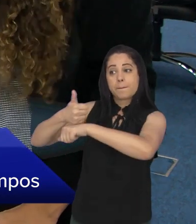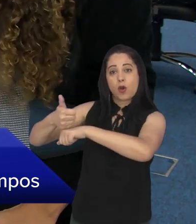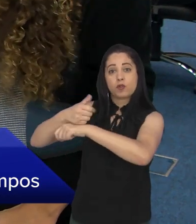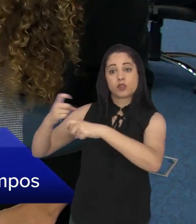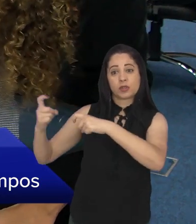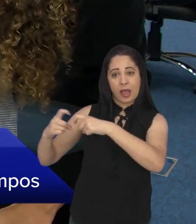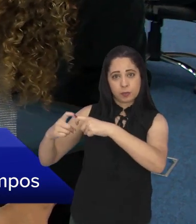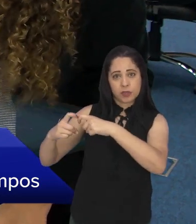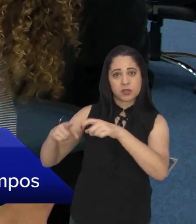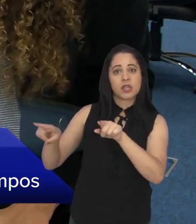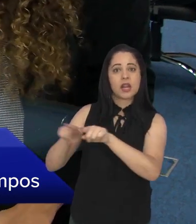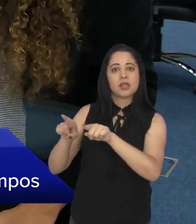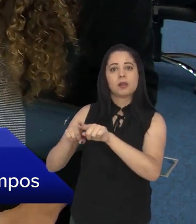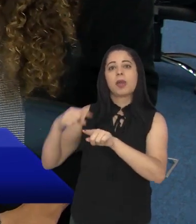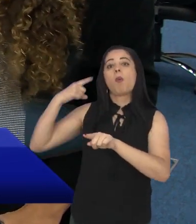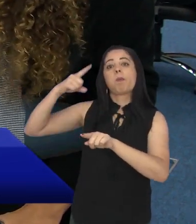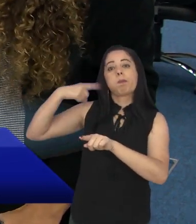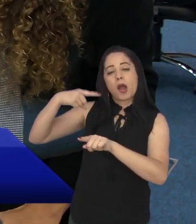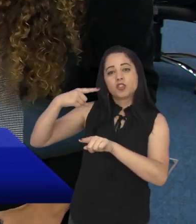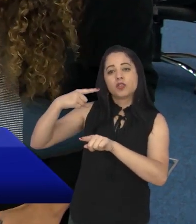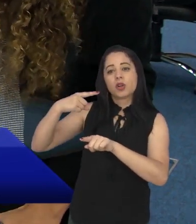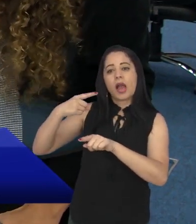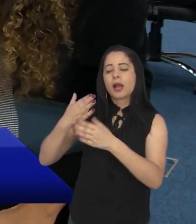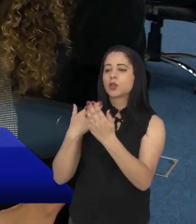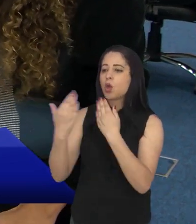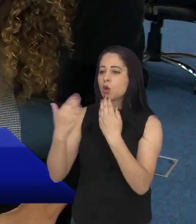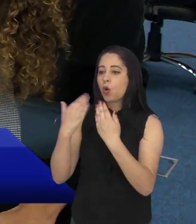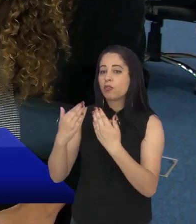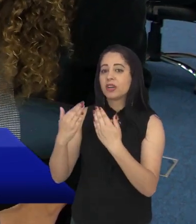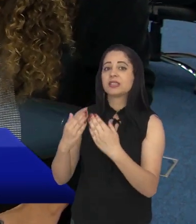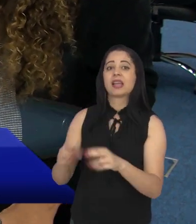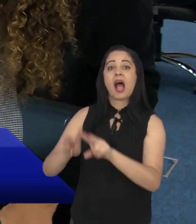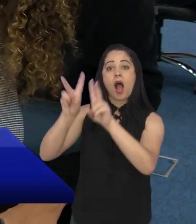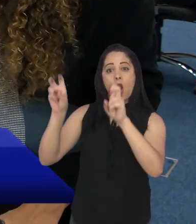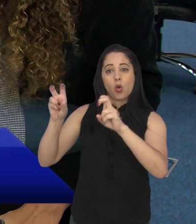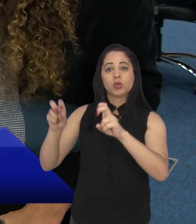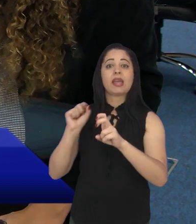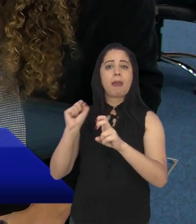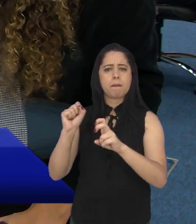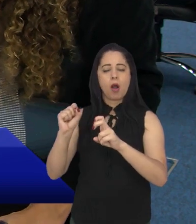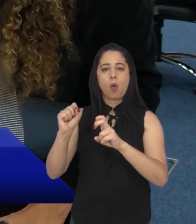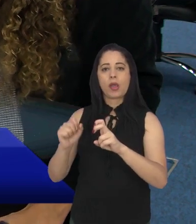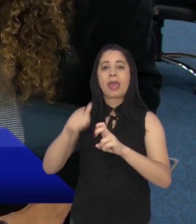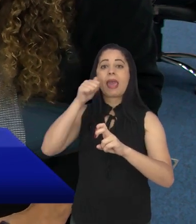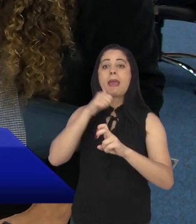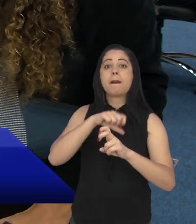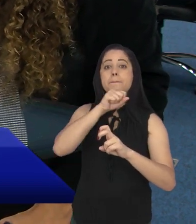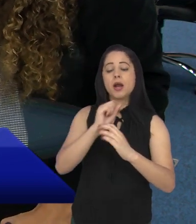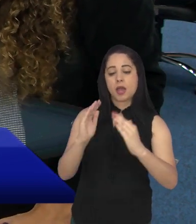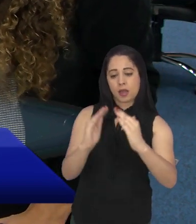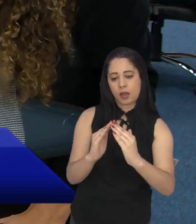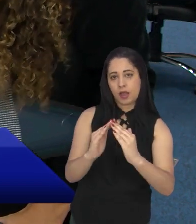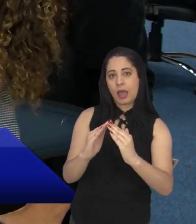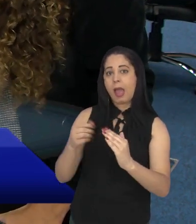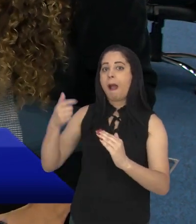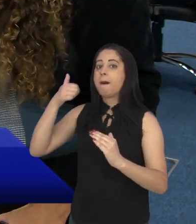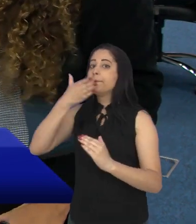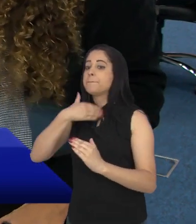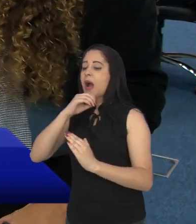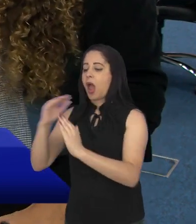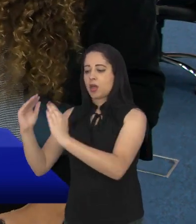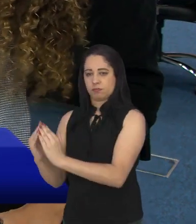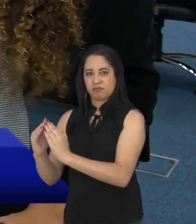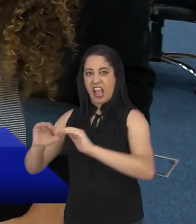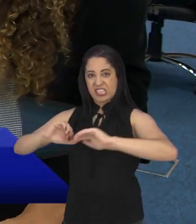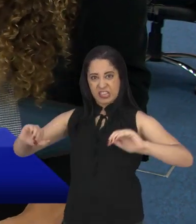medicina e profissionais do direito que vão tratar sobre a guarda compartilhada nesse momento de descoberta